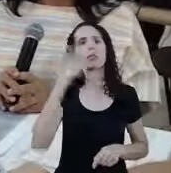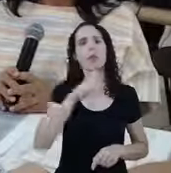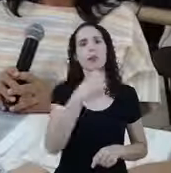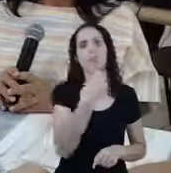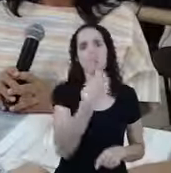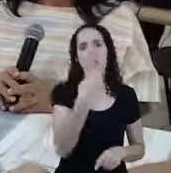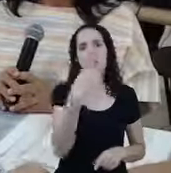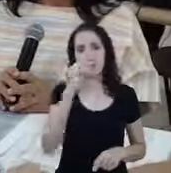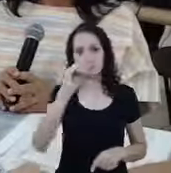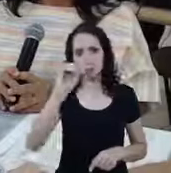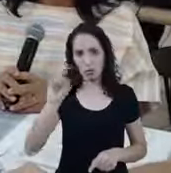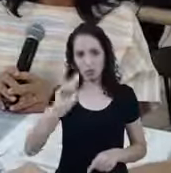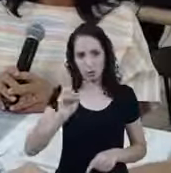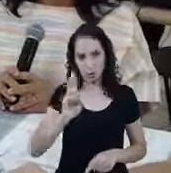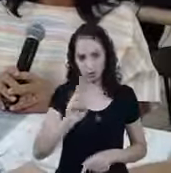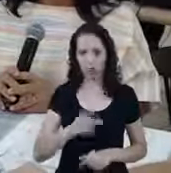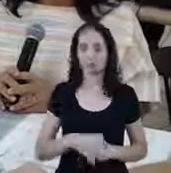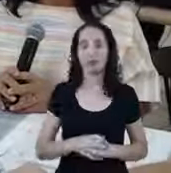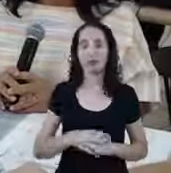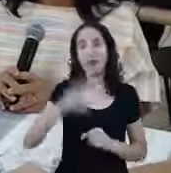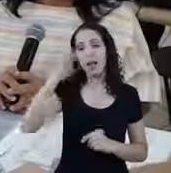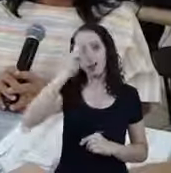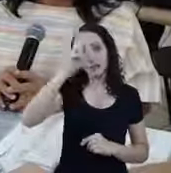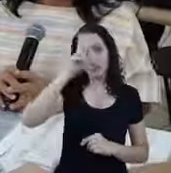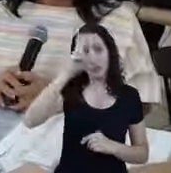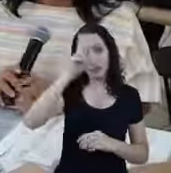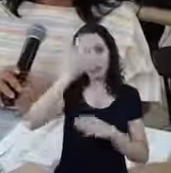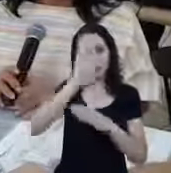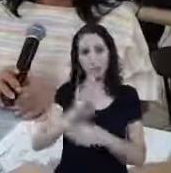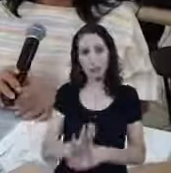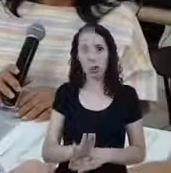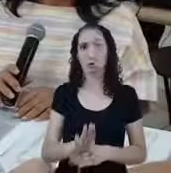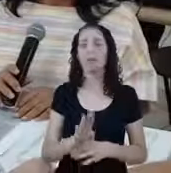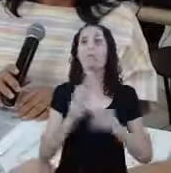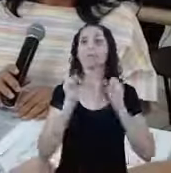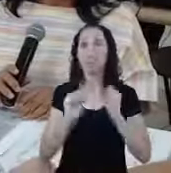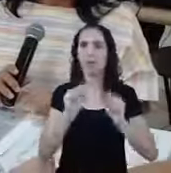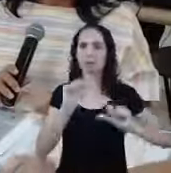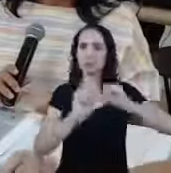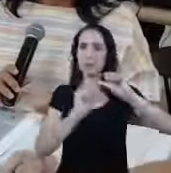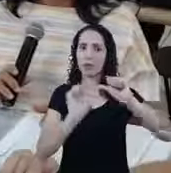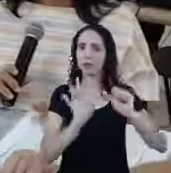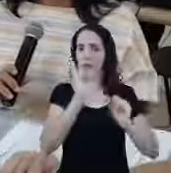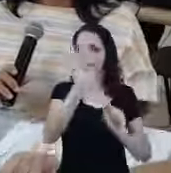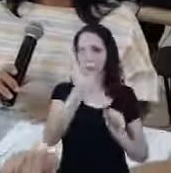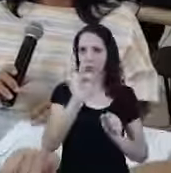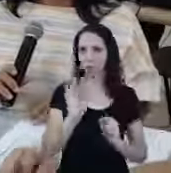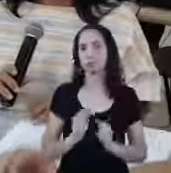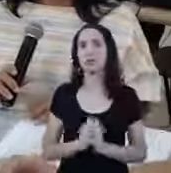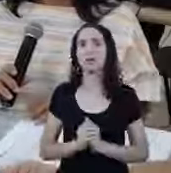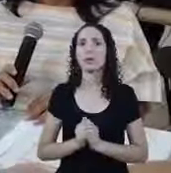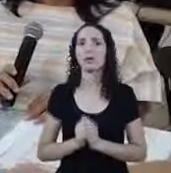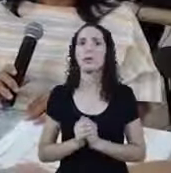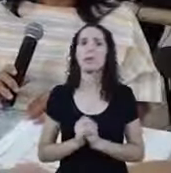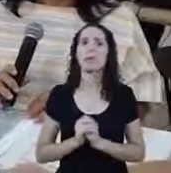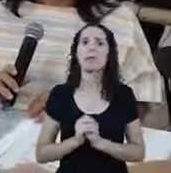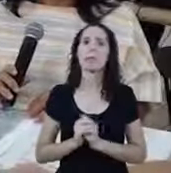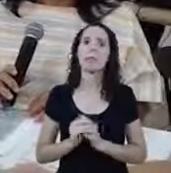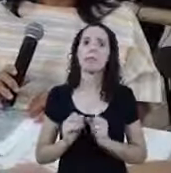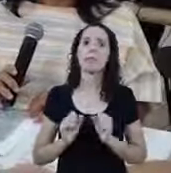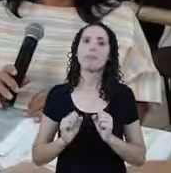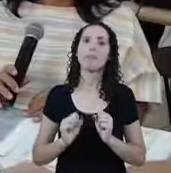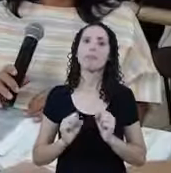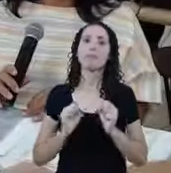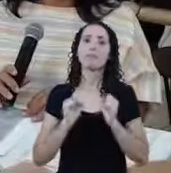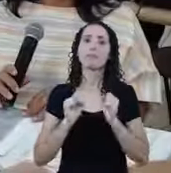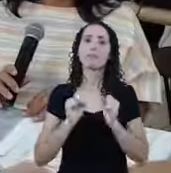E lembrando Que esse benefício Ele ainda pode sofrer Algumas modificações Esse auxílio Ele pode ser prorrogado Depois dos